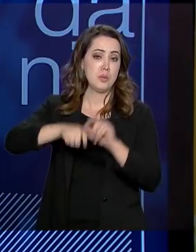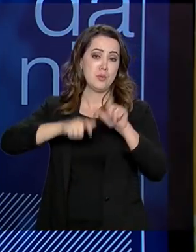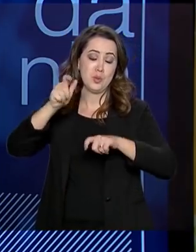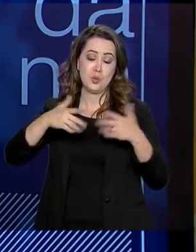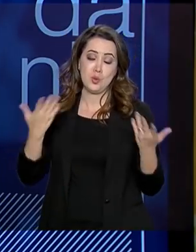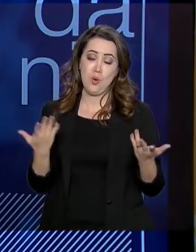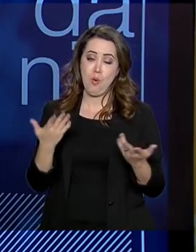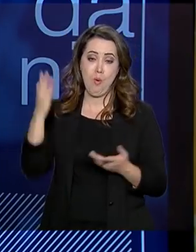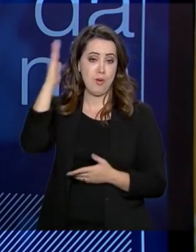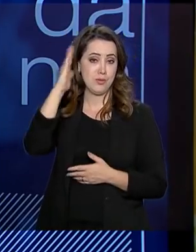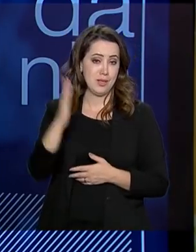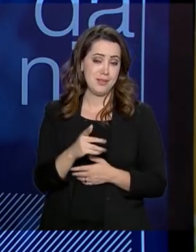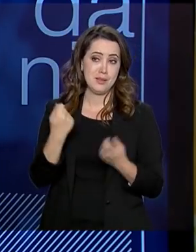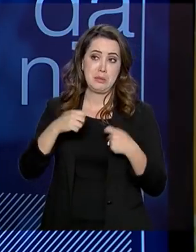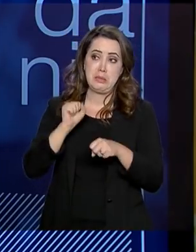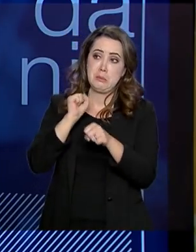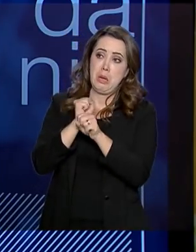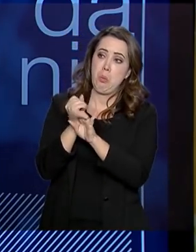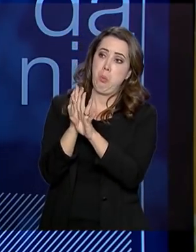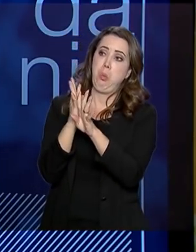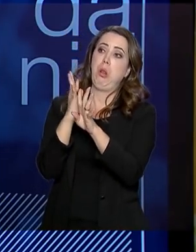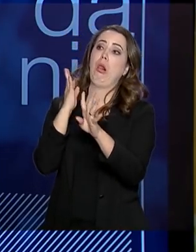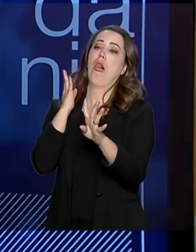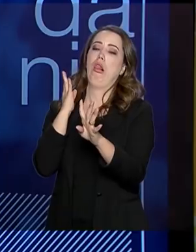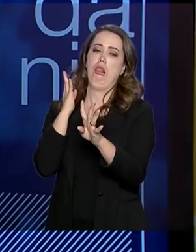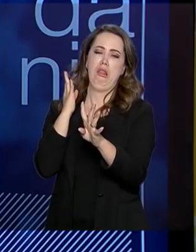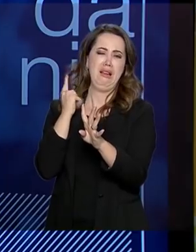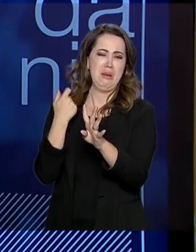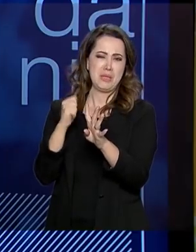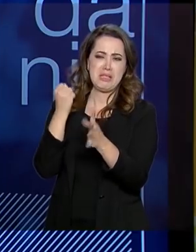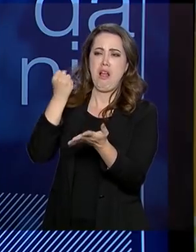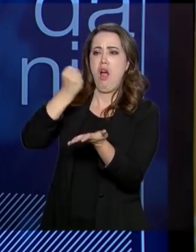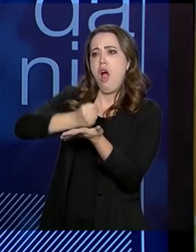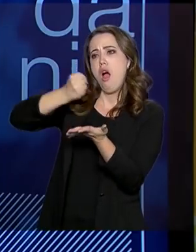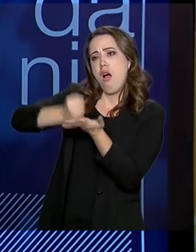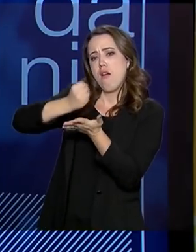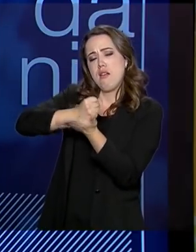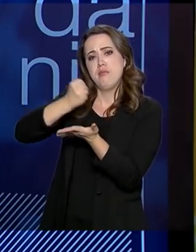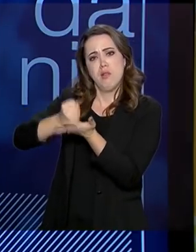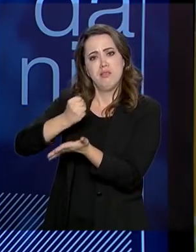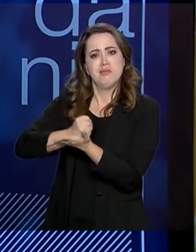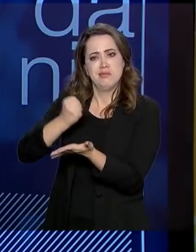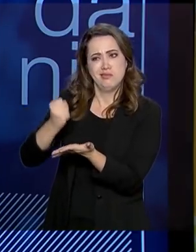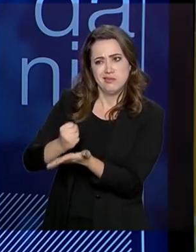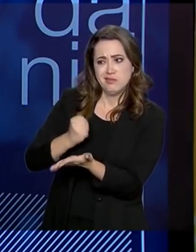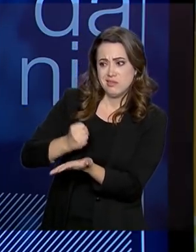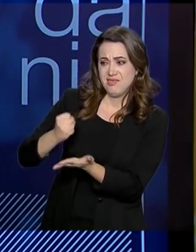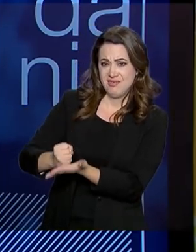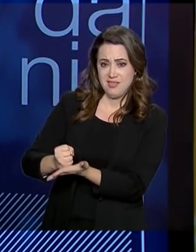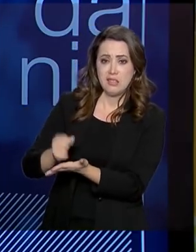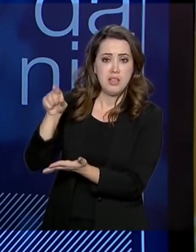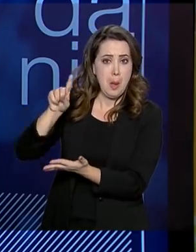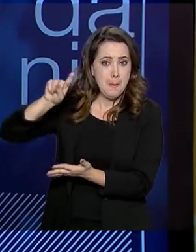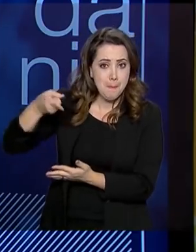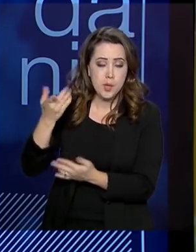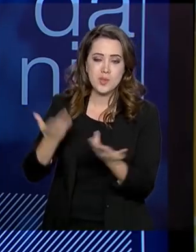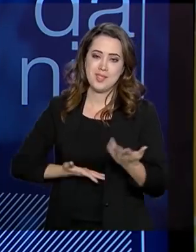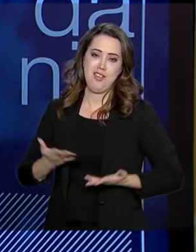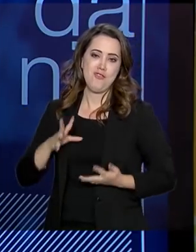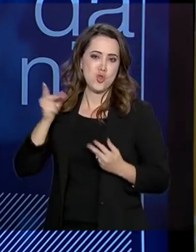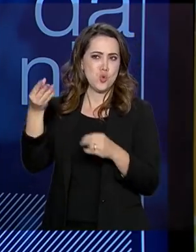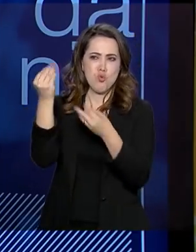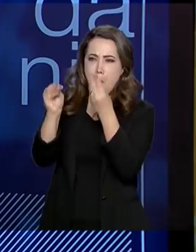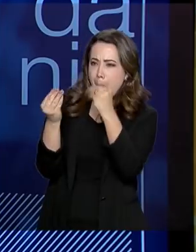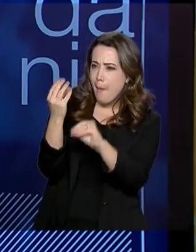fazem com que o brasileiro tenha que esperar em filas, tenha que autenticar documentos. Esses mil serviços se tornarão digitais até